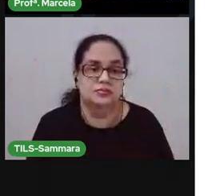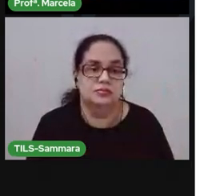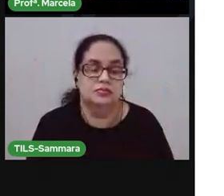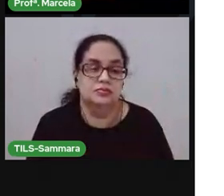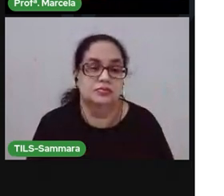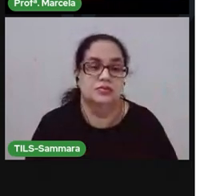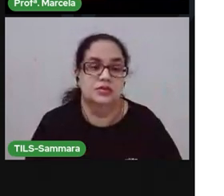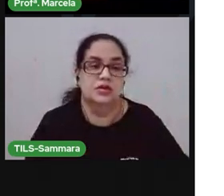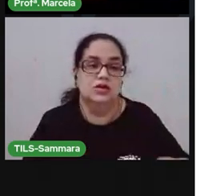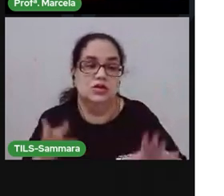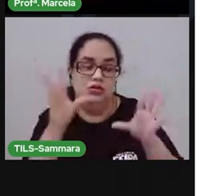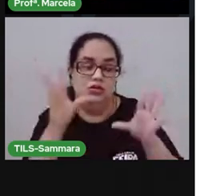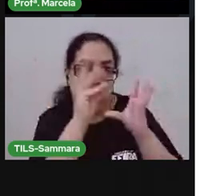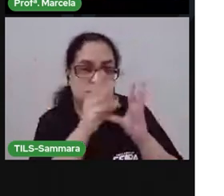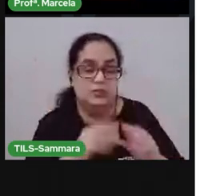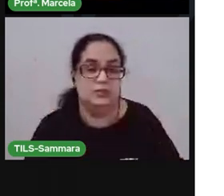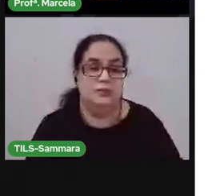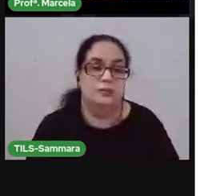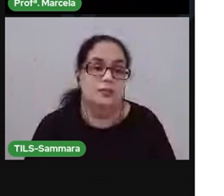ela ficar bem dobradinha.